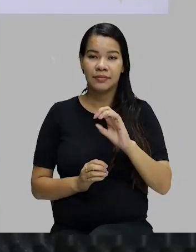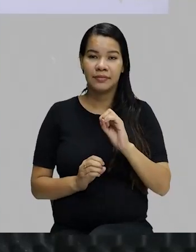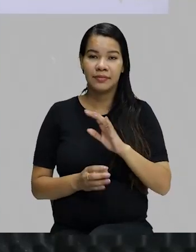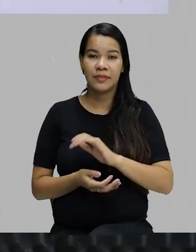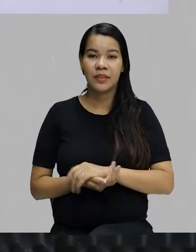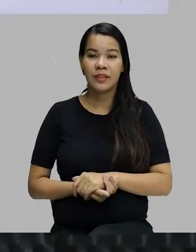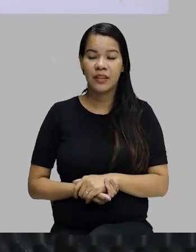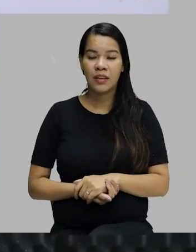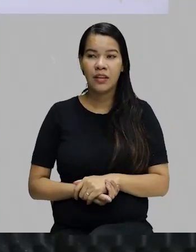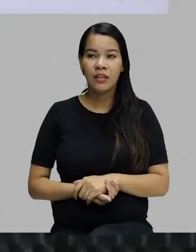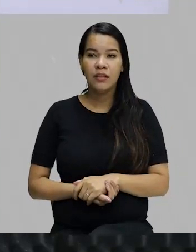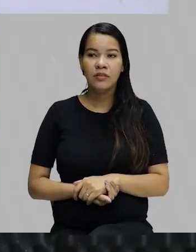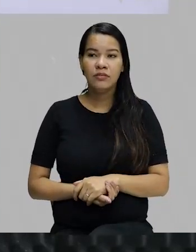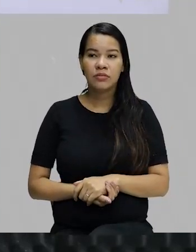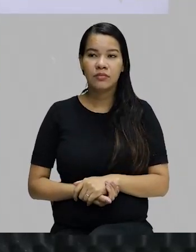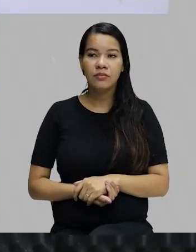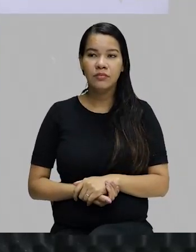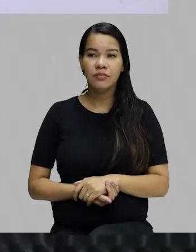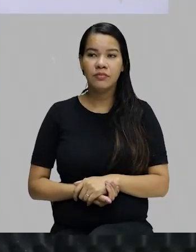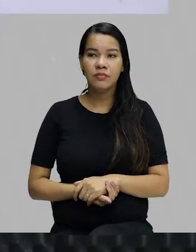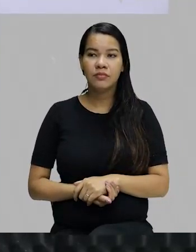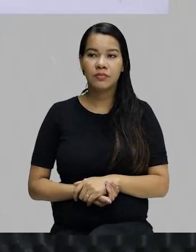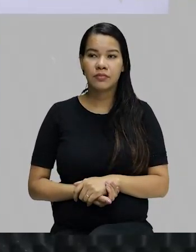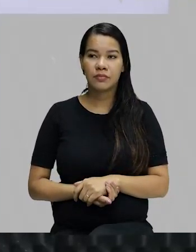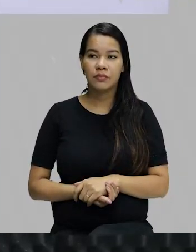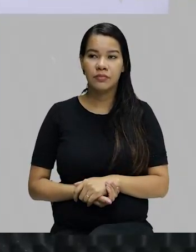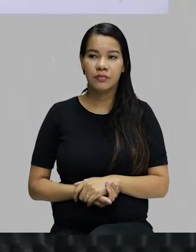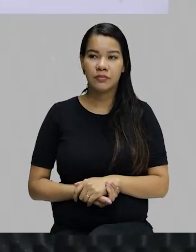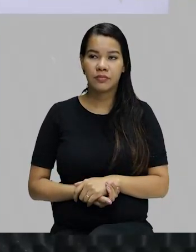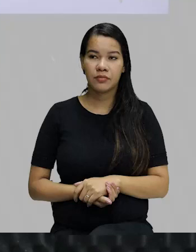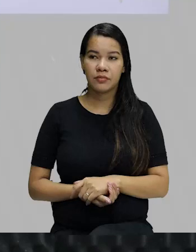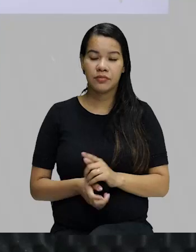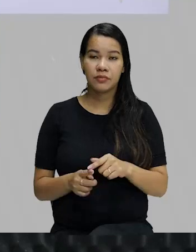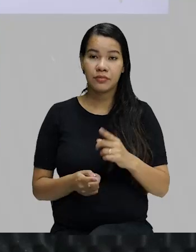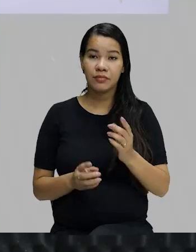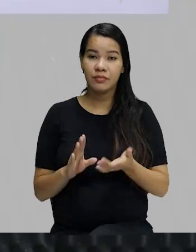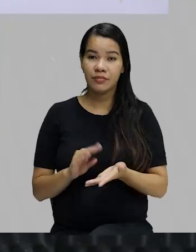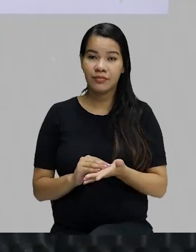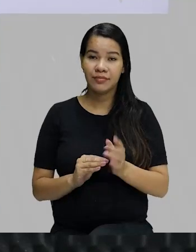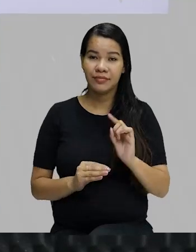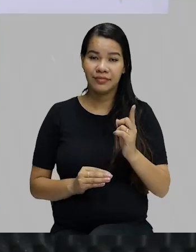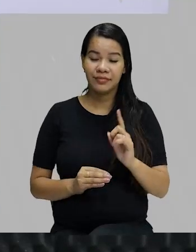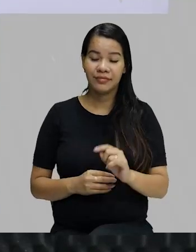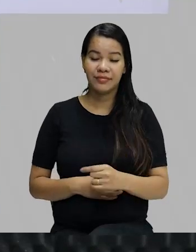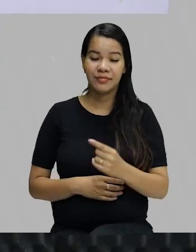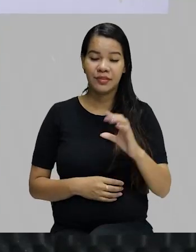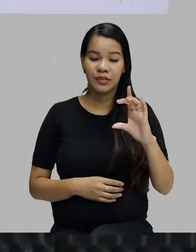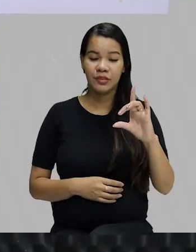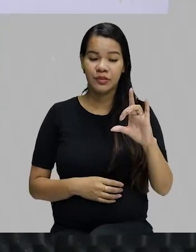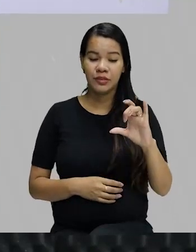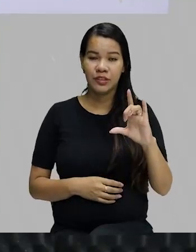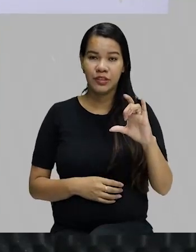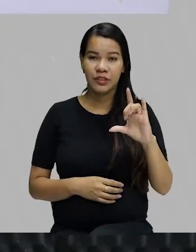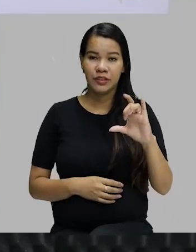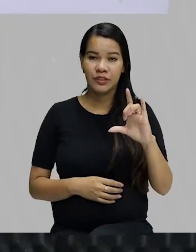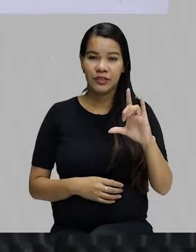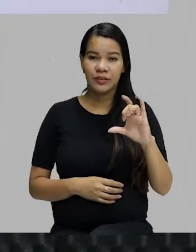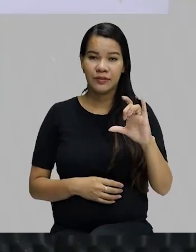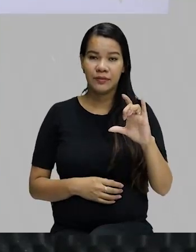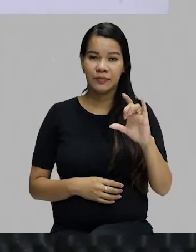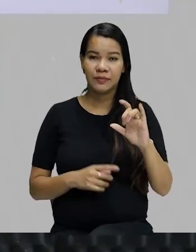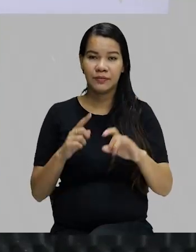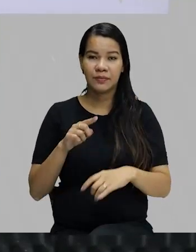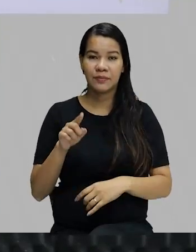horas. Tem todos esses canais, mas ainda faltou um, o Instagram. Pois é, arroba